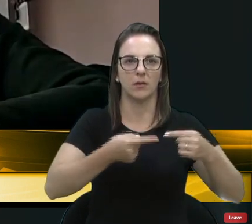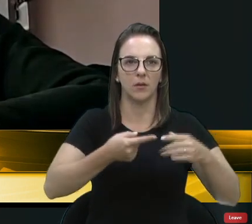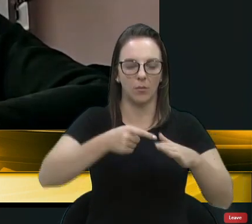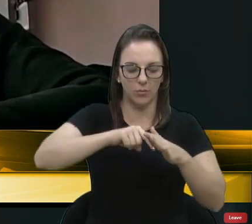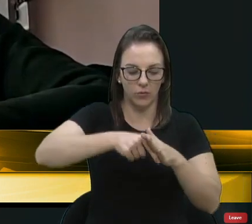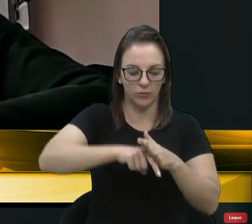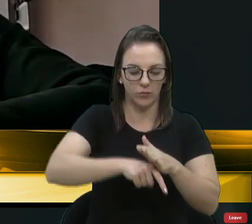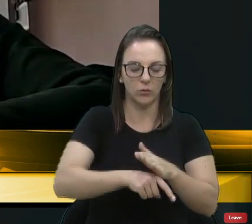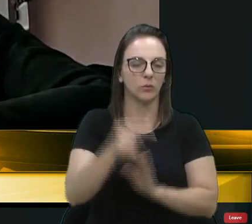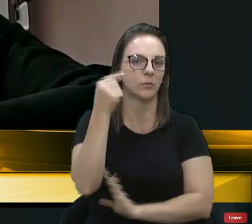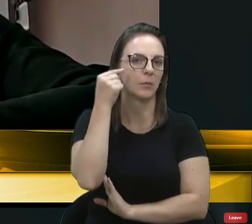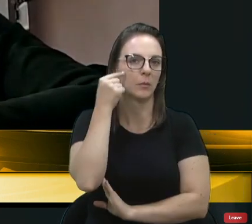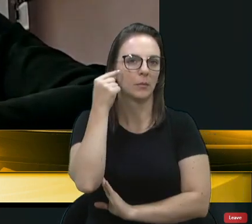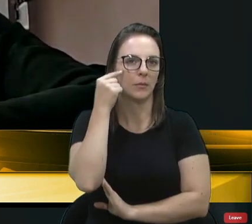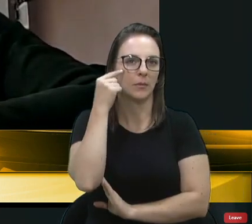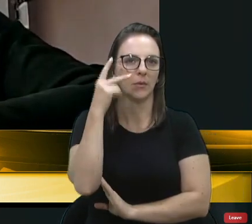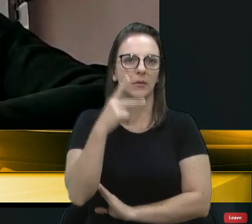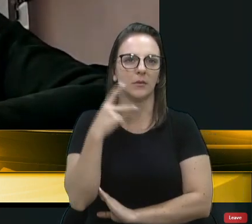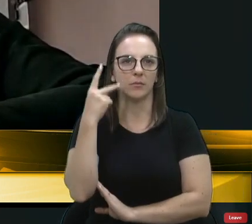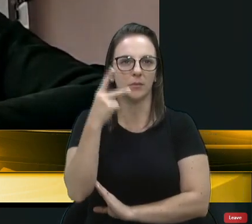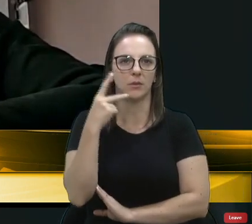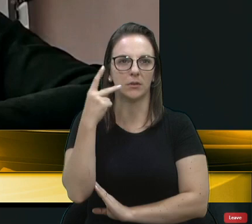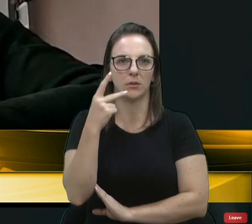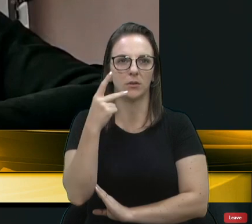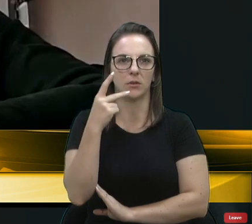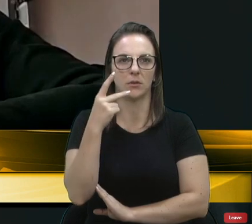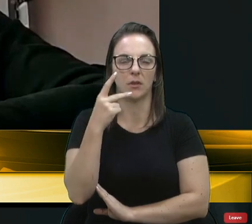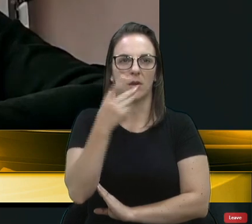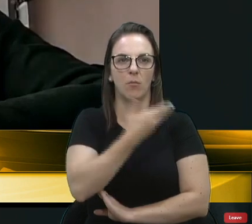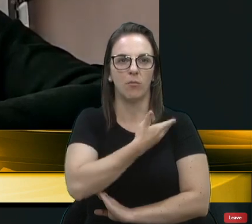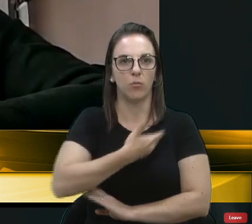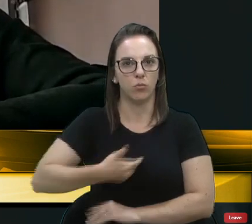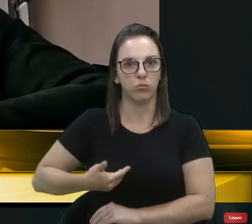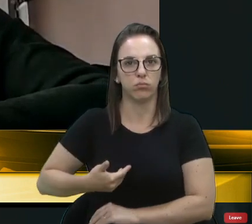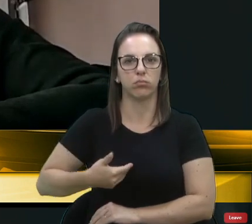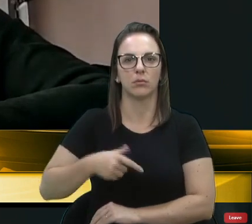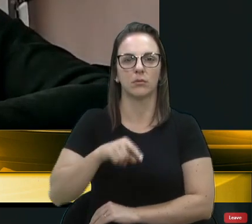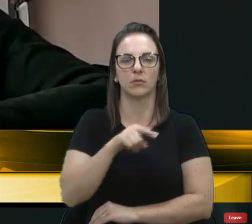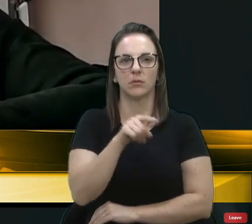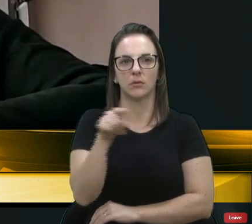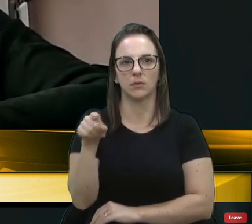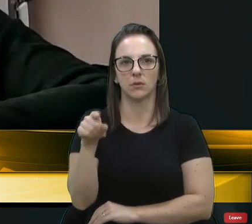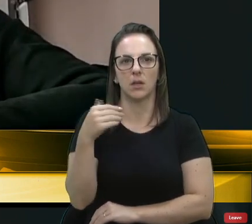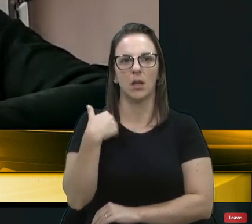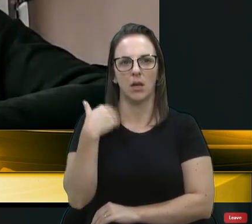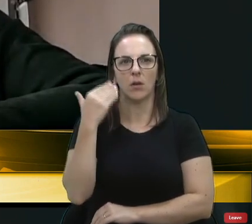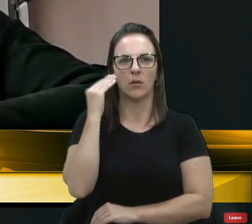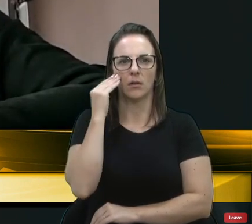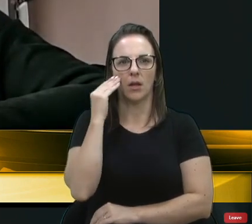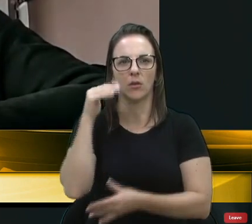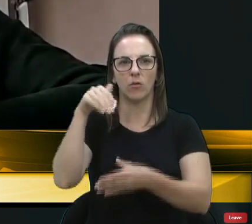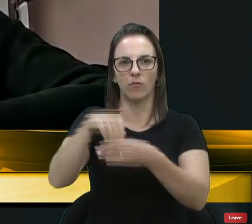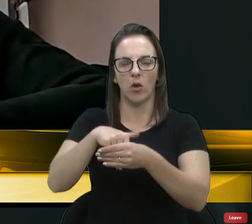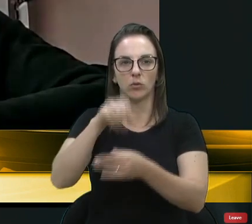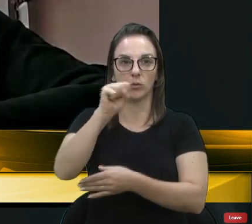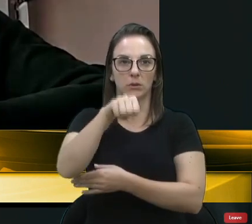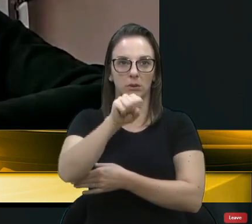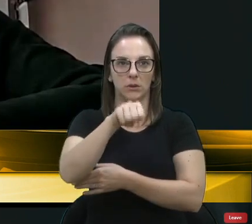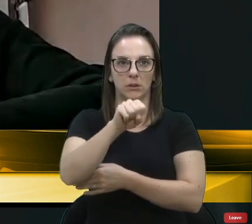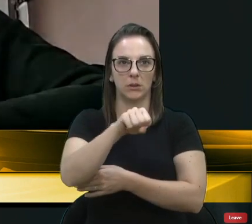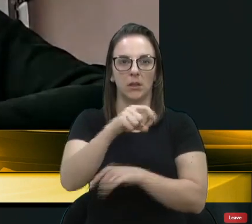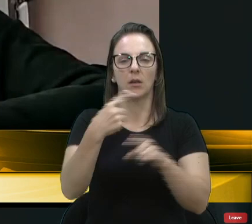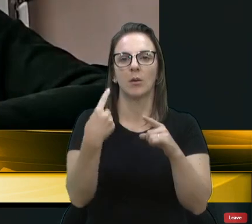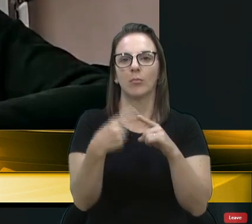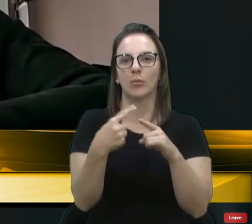públicas para este público. E entendo, e no momento oportuno votarei favorável e realmente